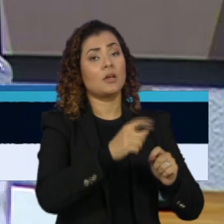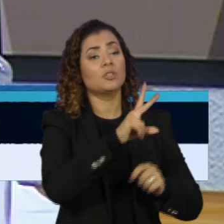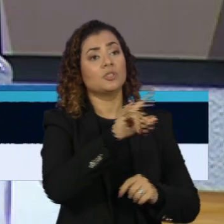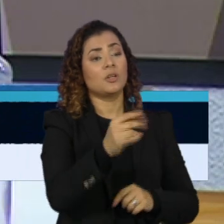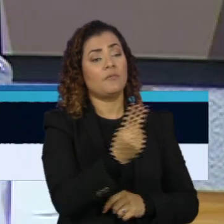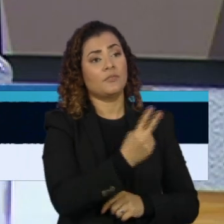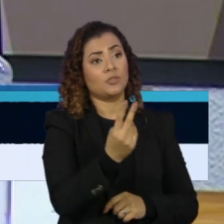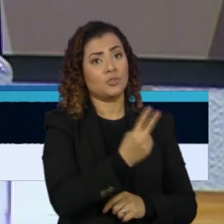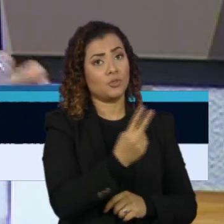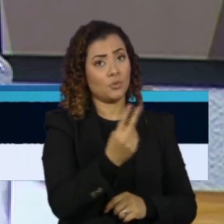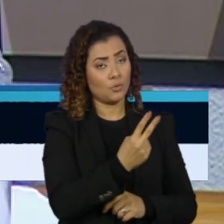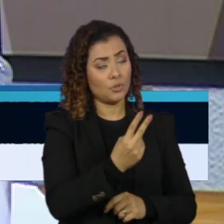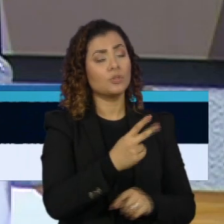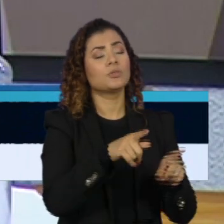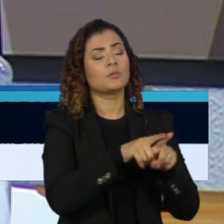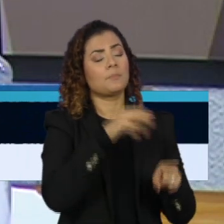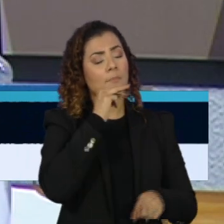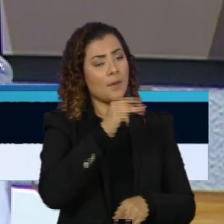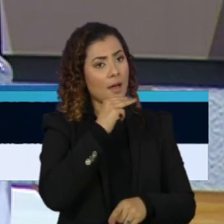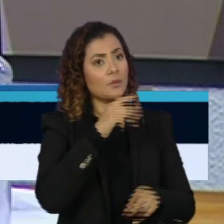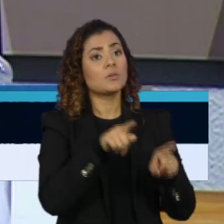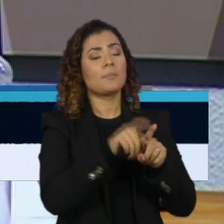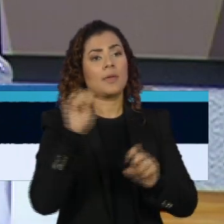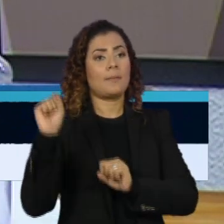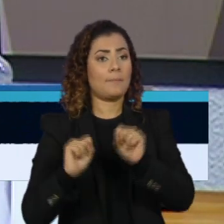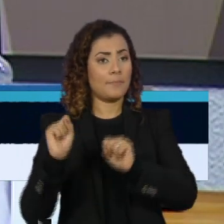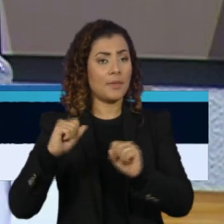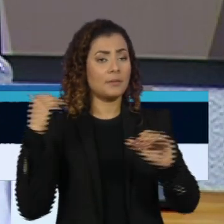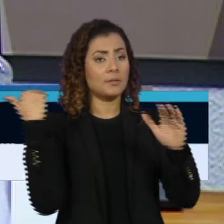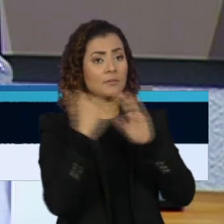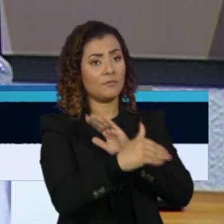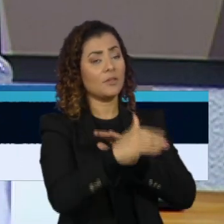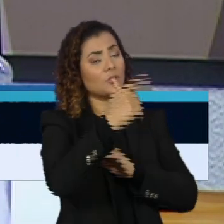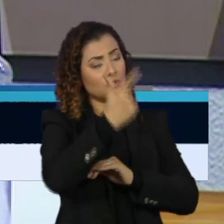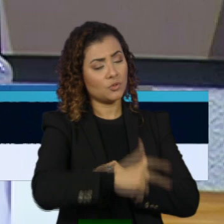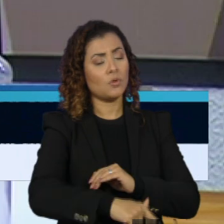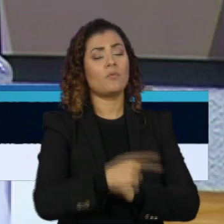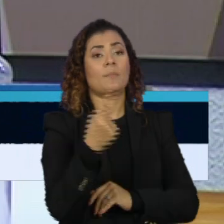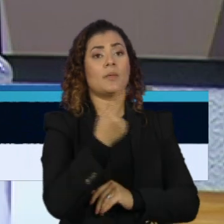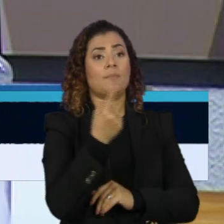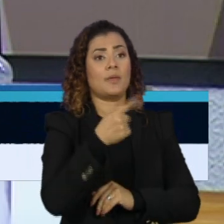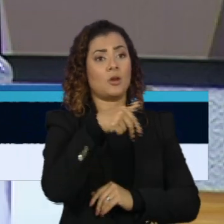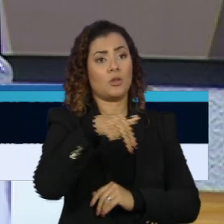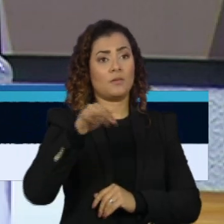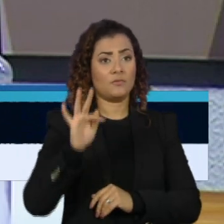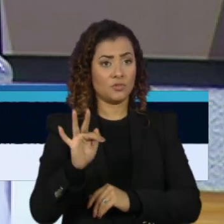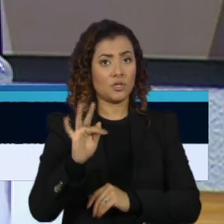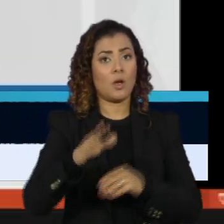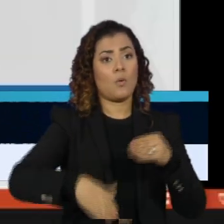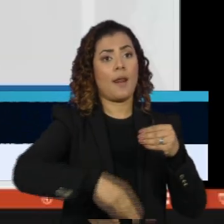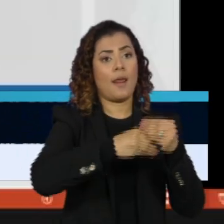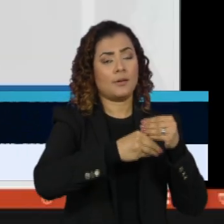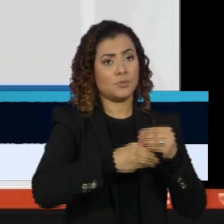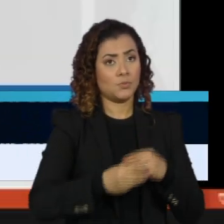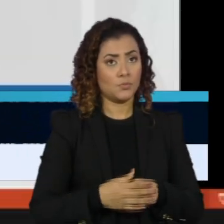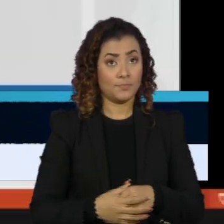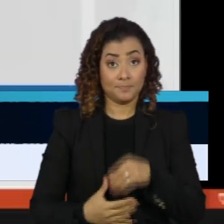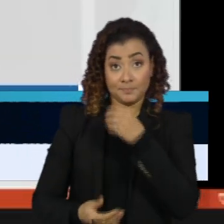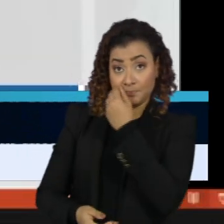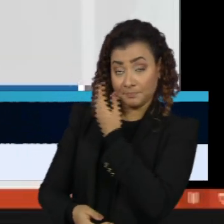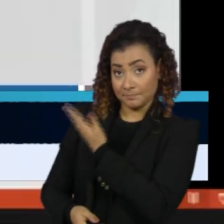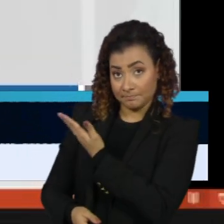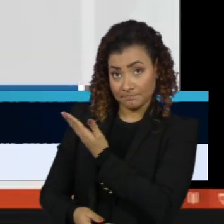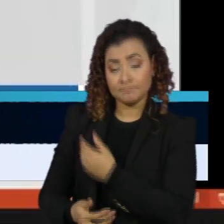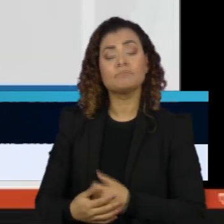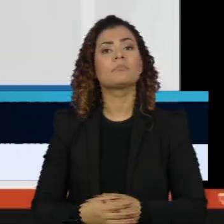22 de março a empresa envia essa primeira invoice em anexo. Ao ser analisado